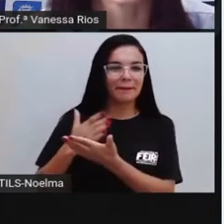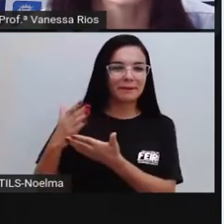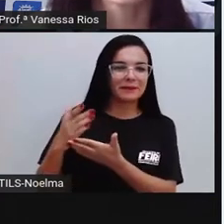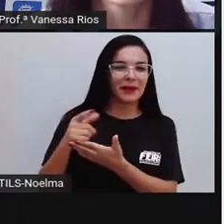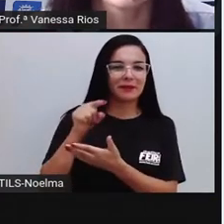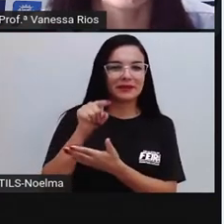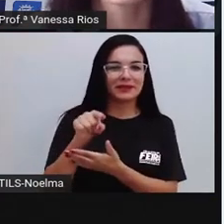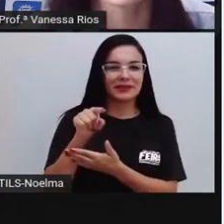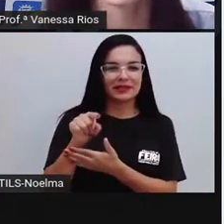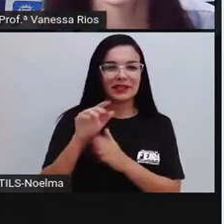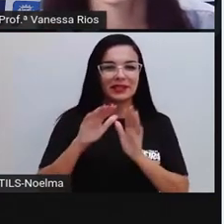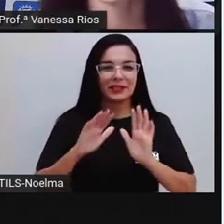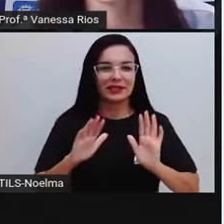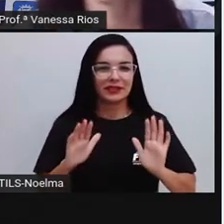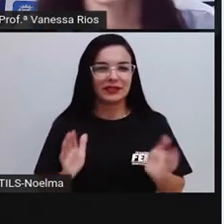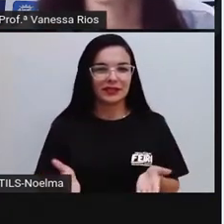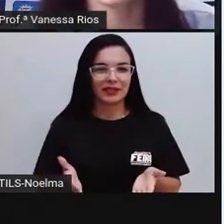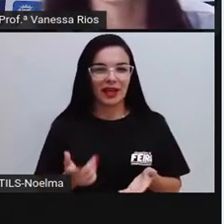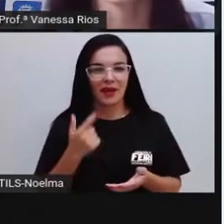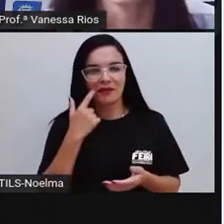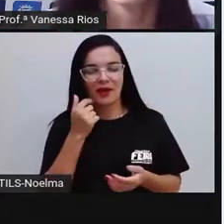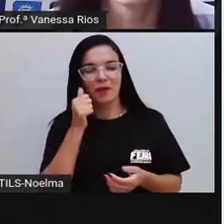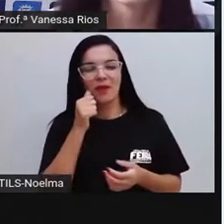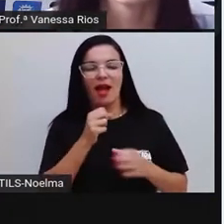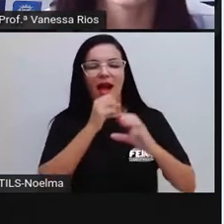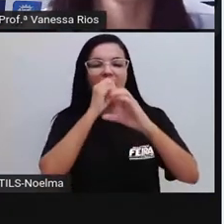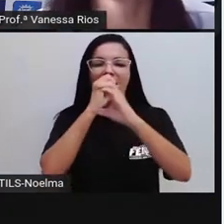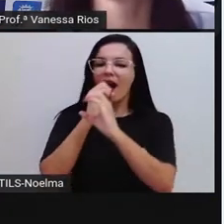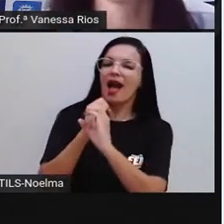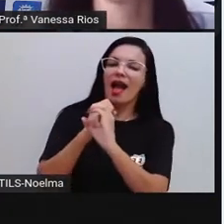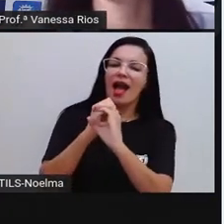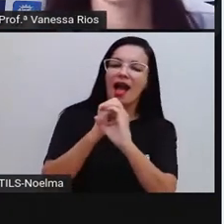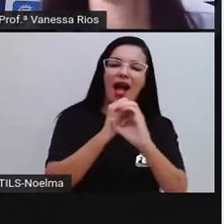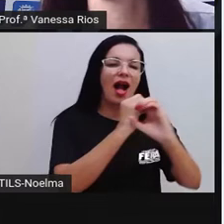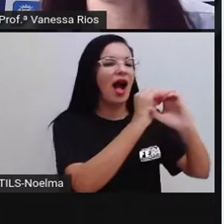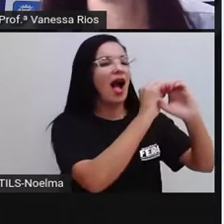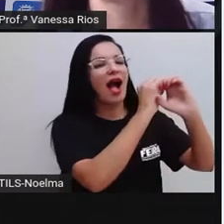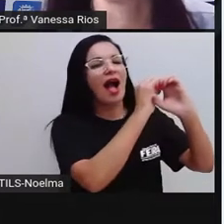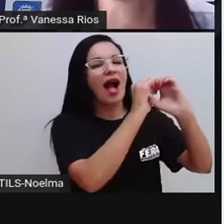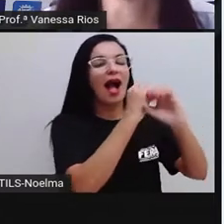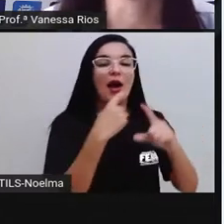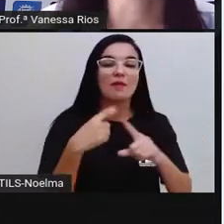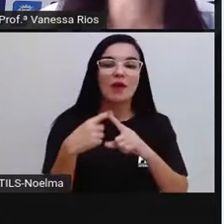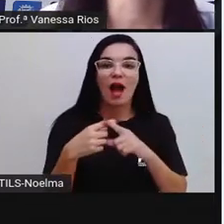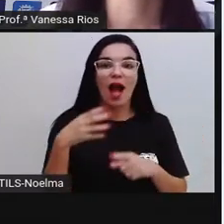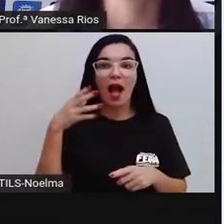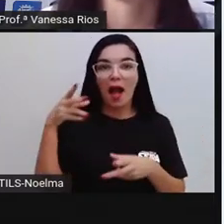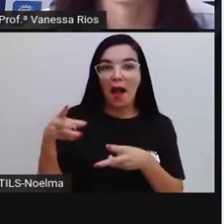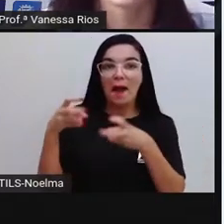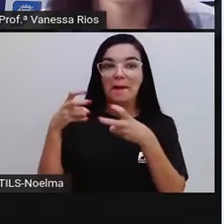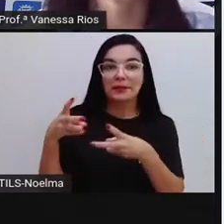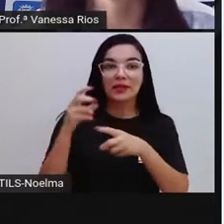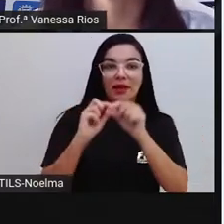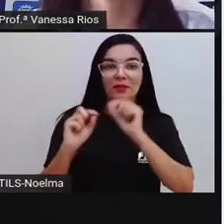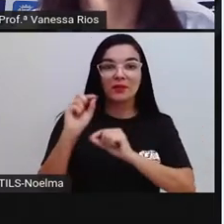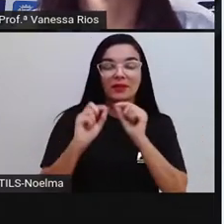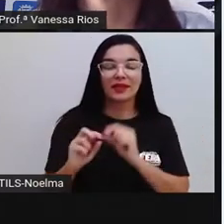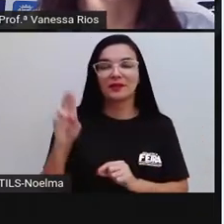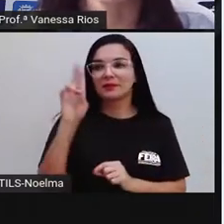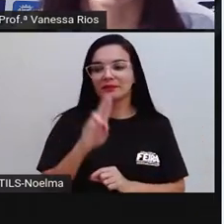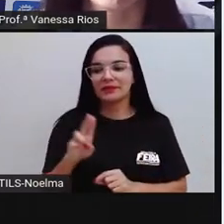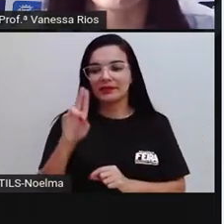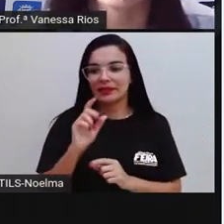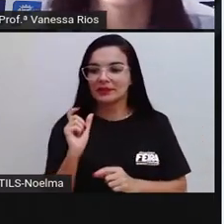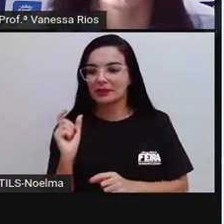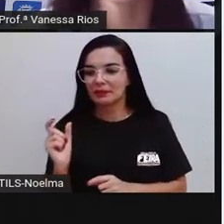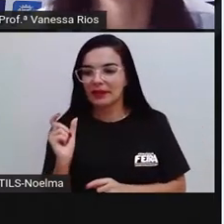aí, ó, a PRO colocou essa mulher falando, não é? Porque a gente observa aí na utilização das palavras, na invenção